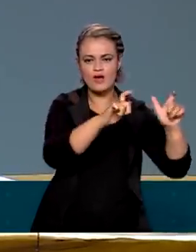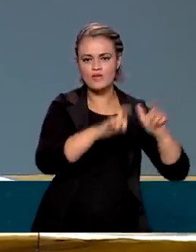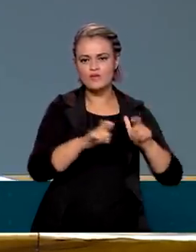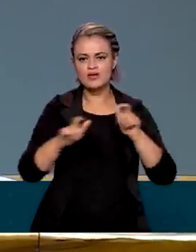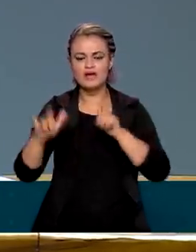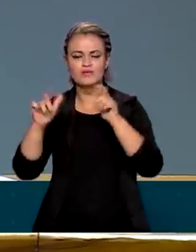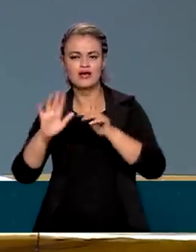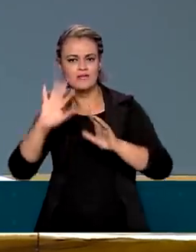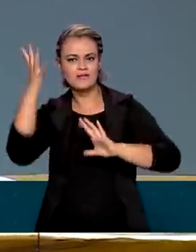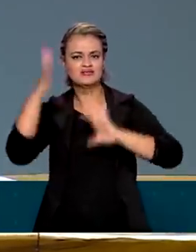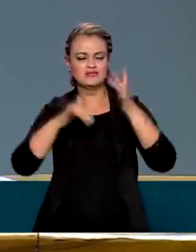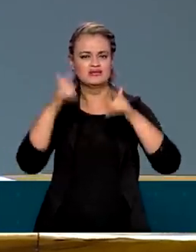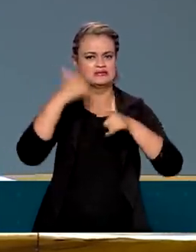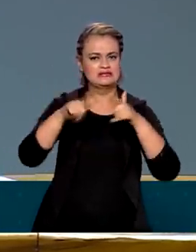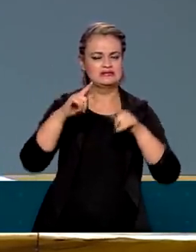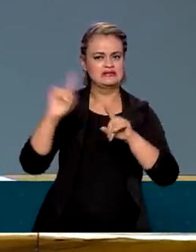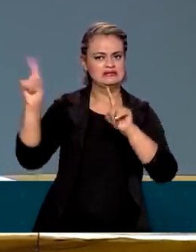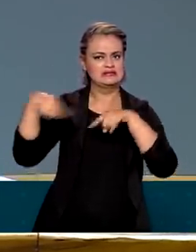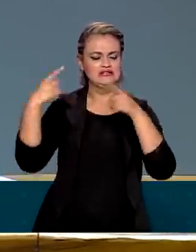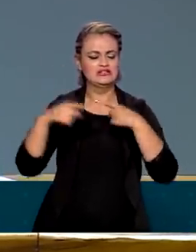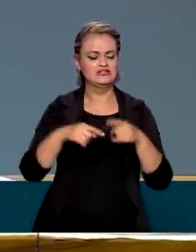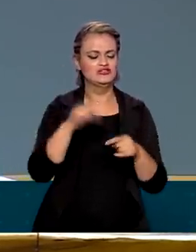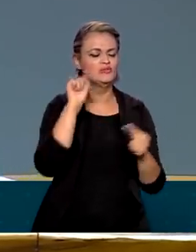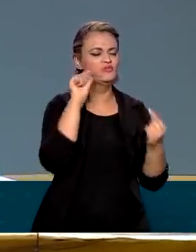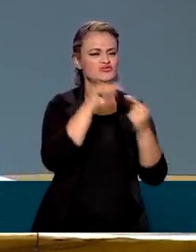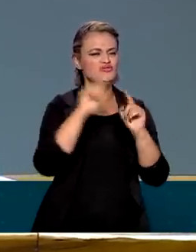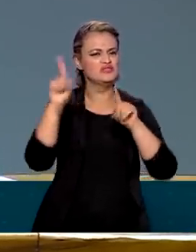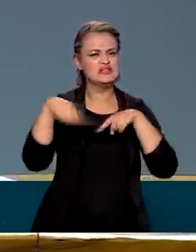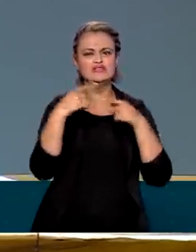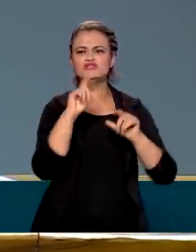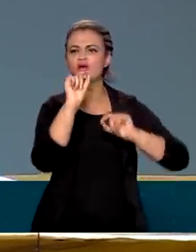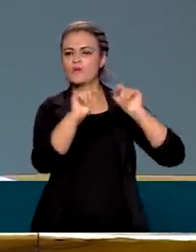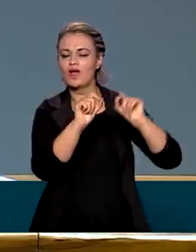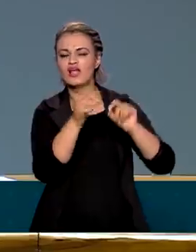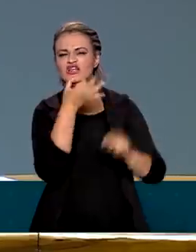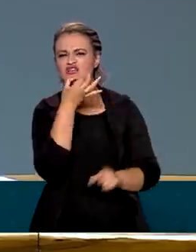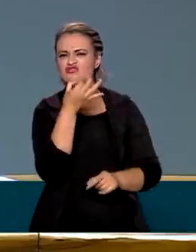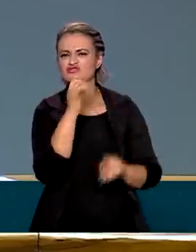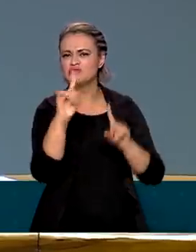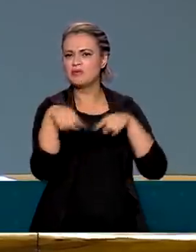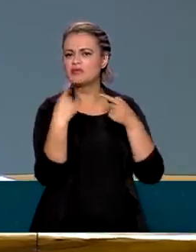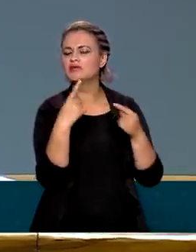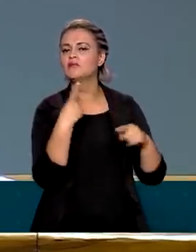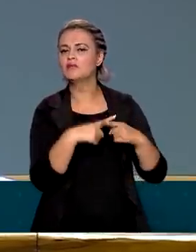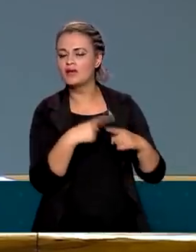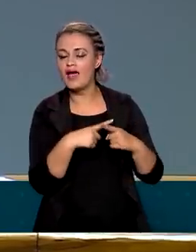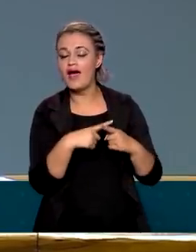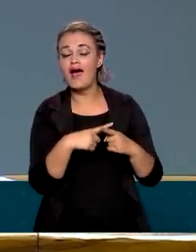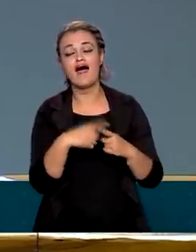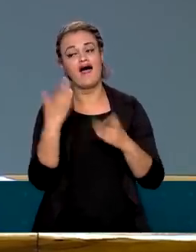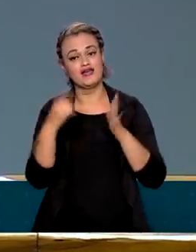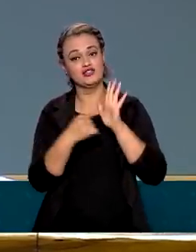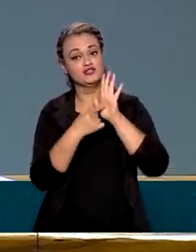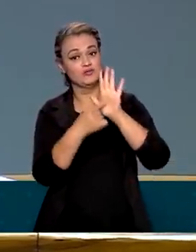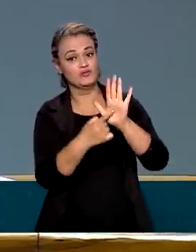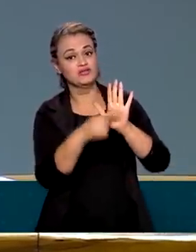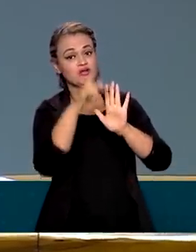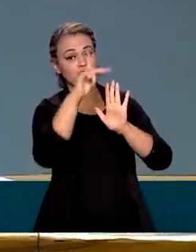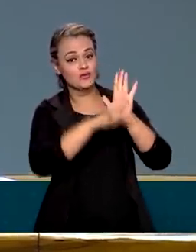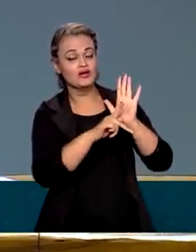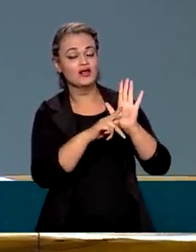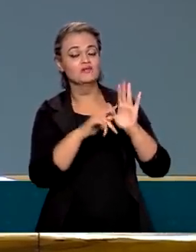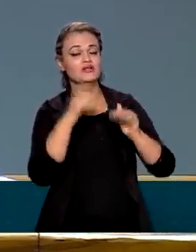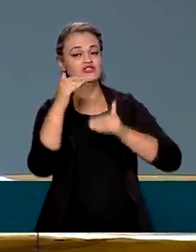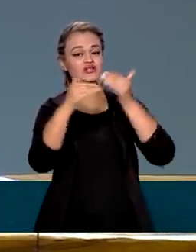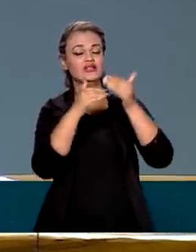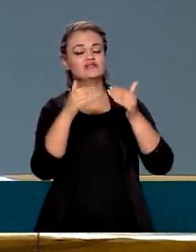mais contundentes das críticas que recebemos lá fora. Então, nós estamos levando lá para fora o programa de crescimento verde. Organizamos